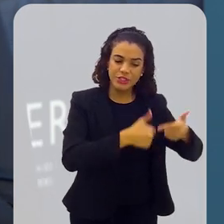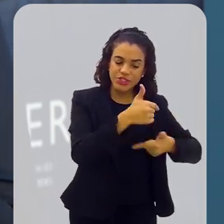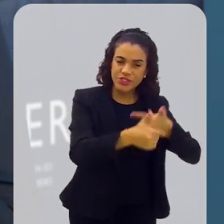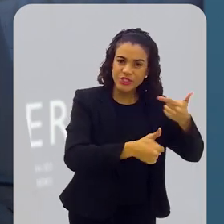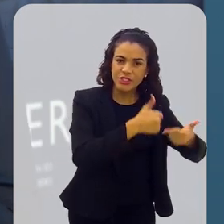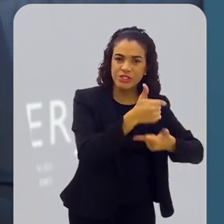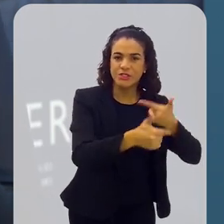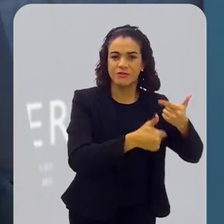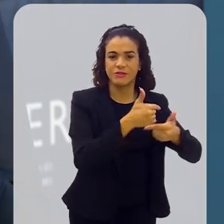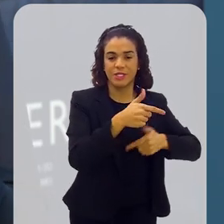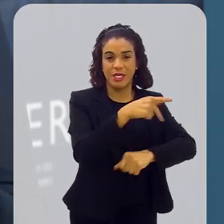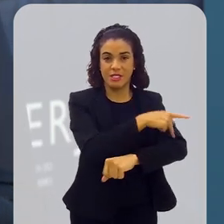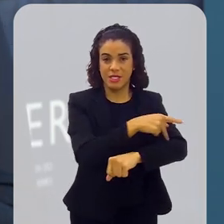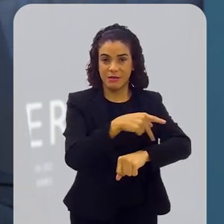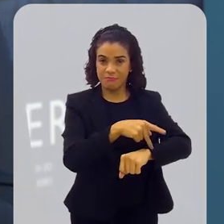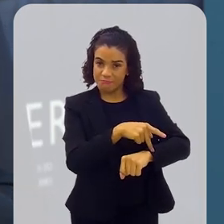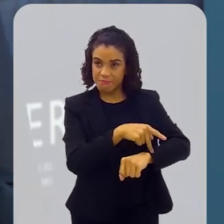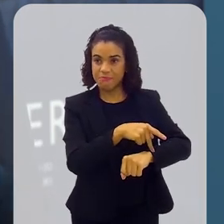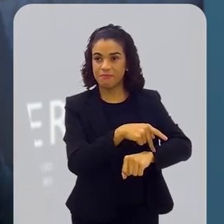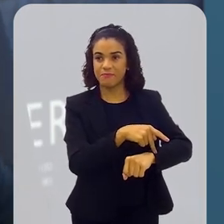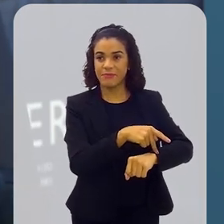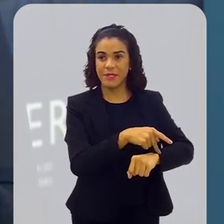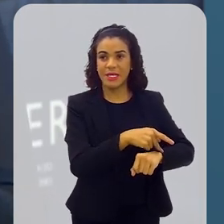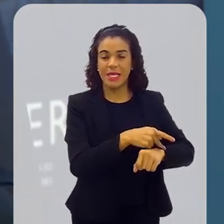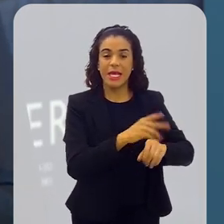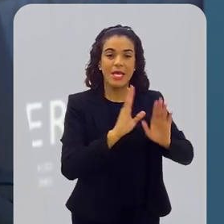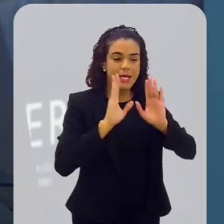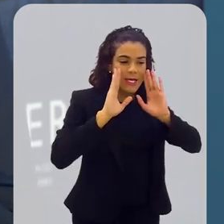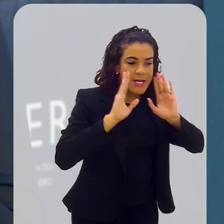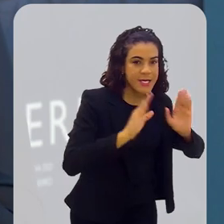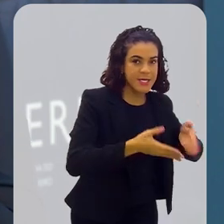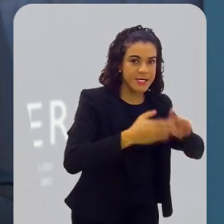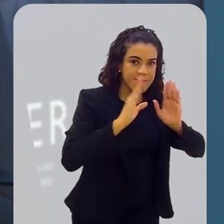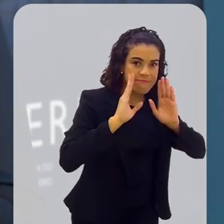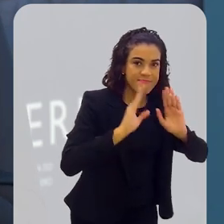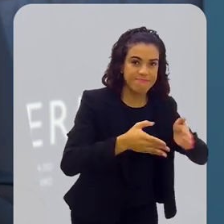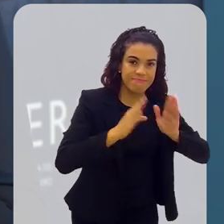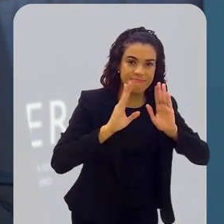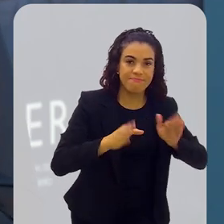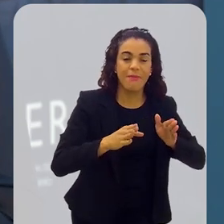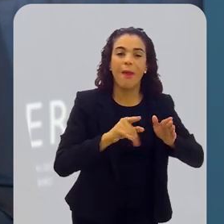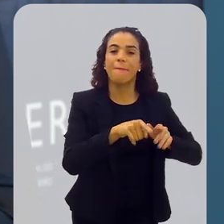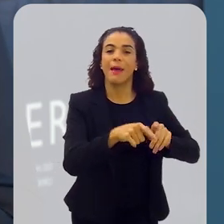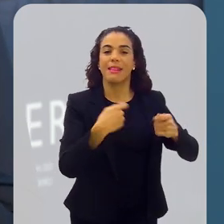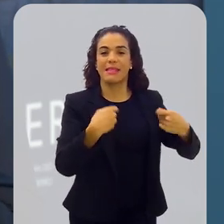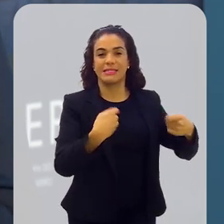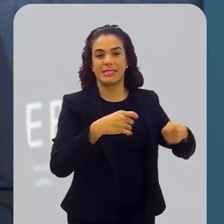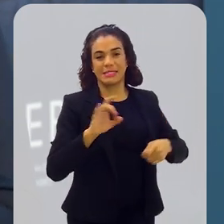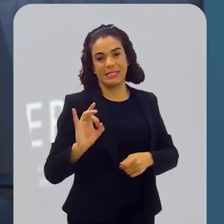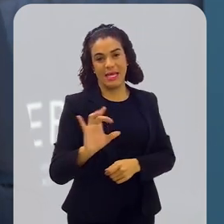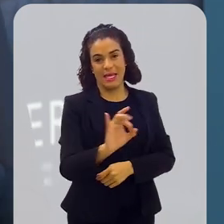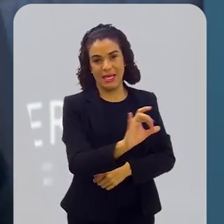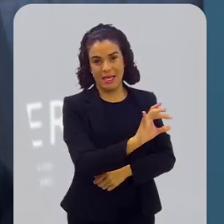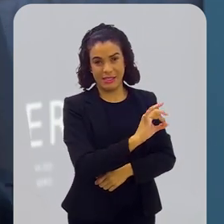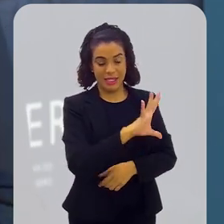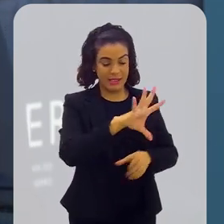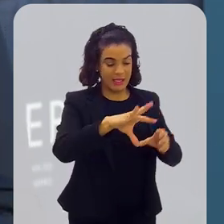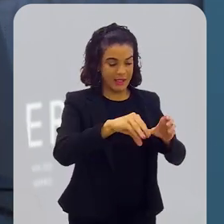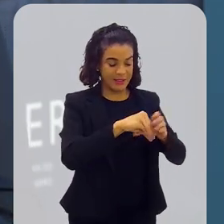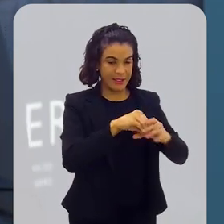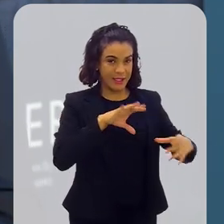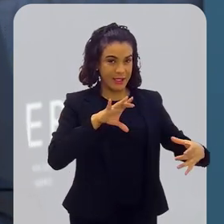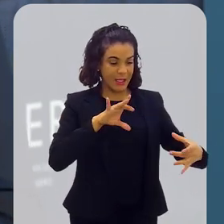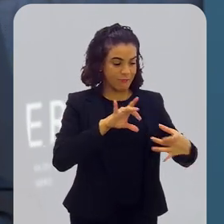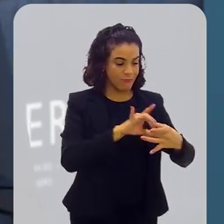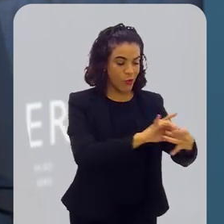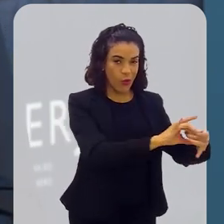atividades pedagógicas específicas para as demandas dele. Ou seja, ele está dentro